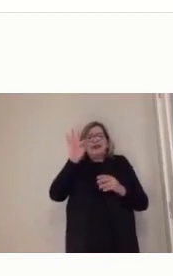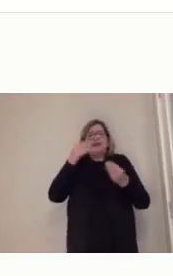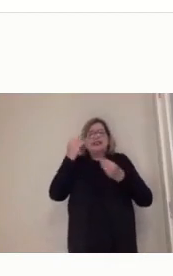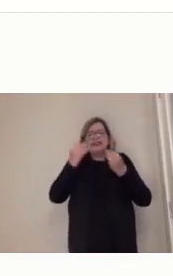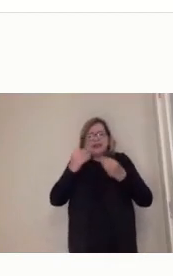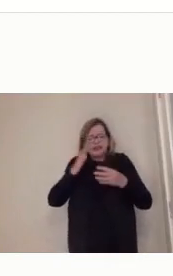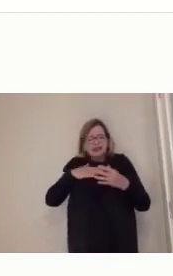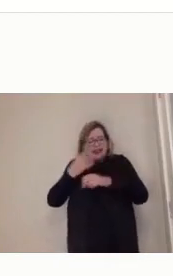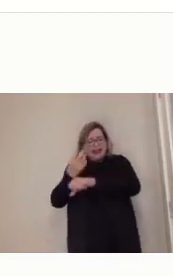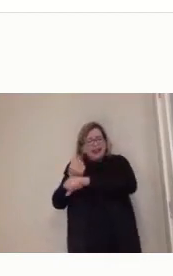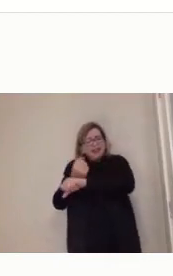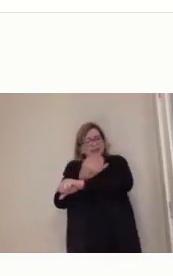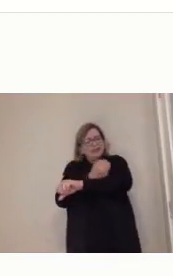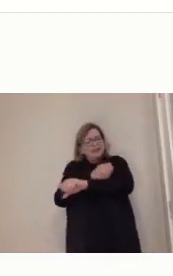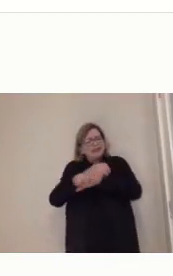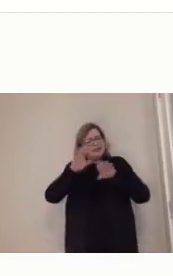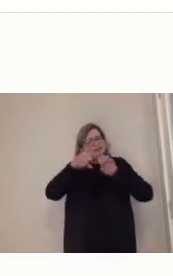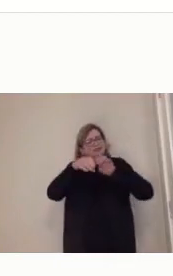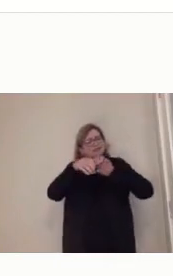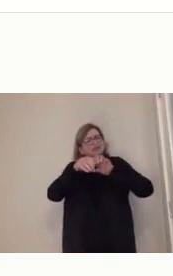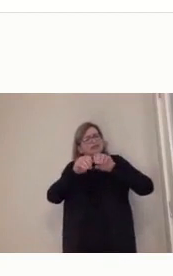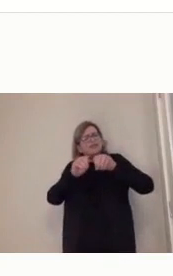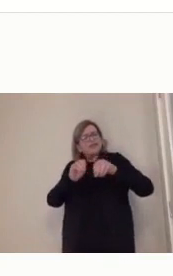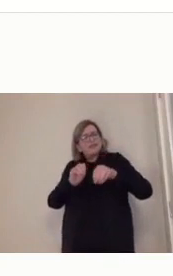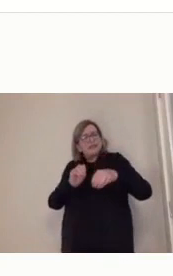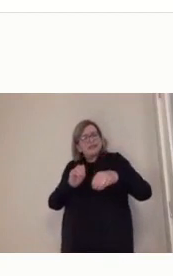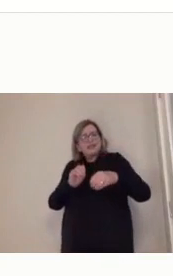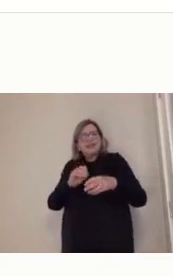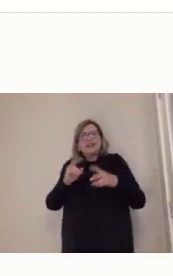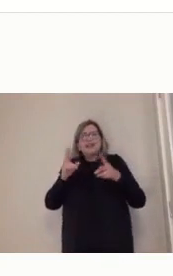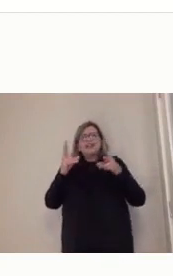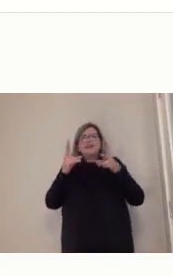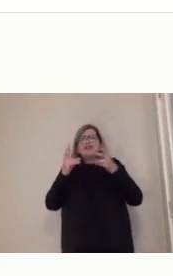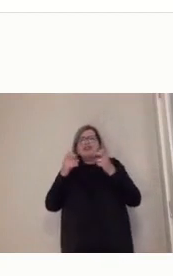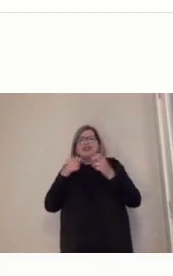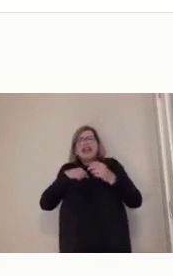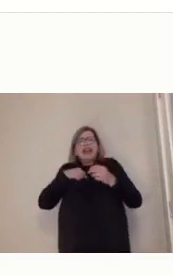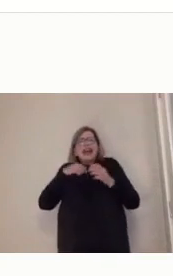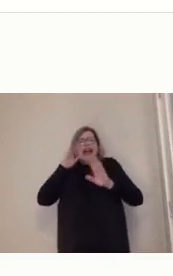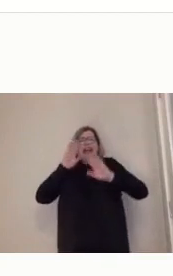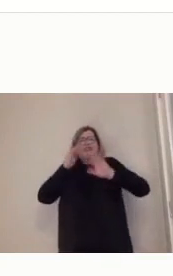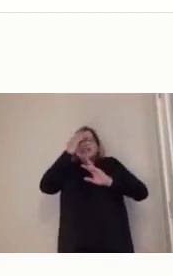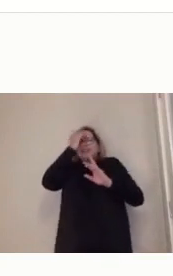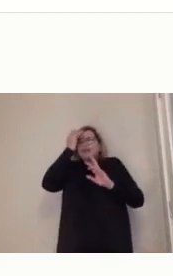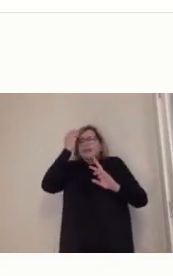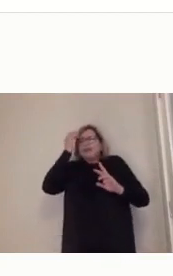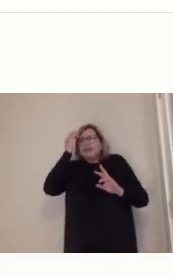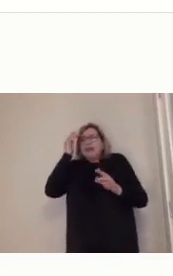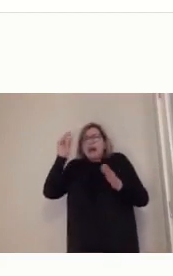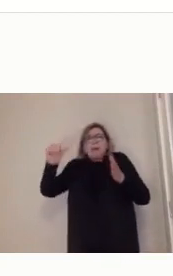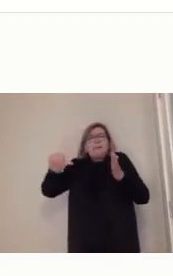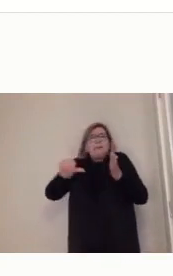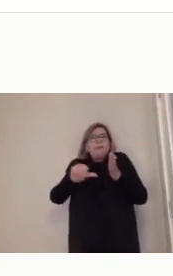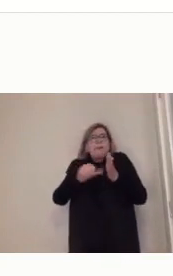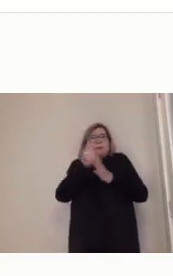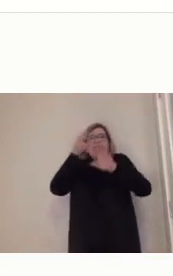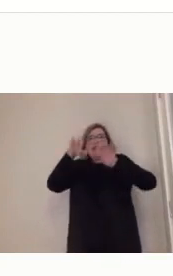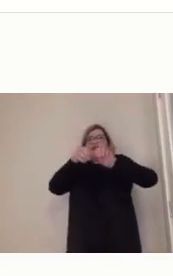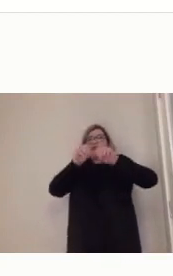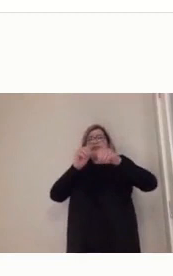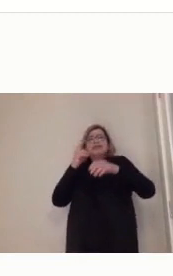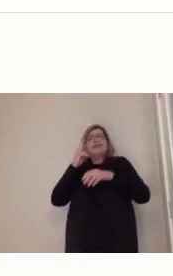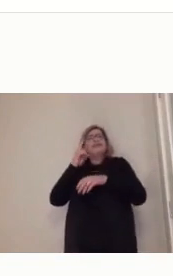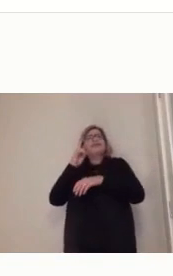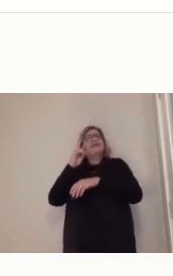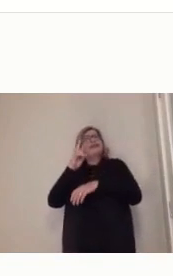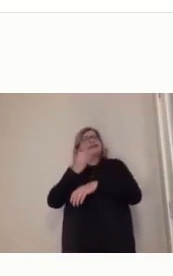Então, isso é, assim, gratificante para todos nós, tá? E eu estou quase encerrando com vocês, mas eu queria mostrar para vocês aqui